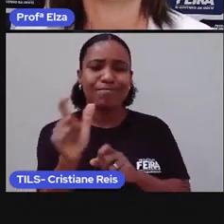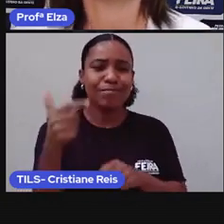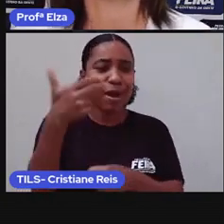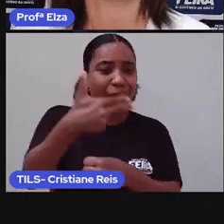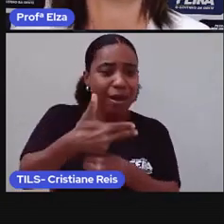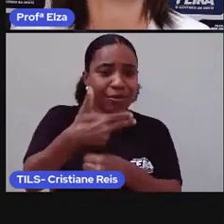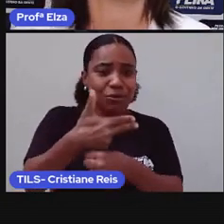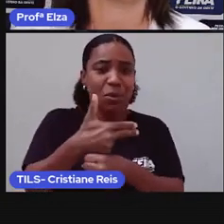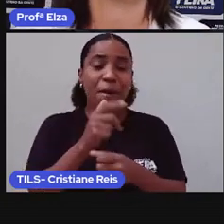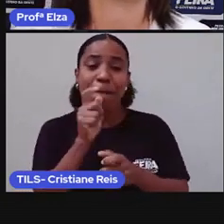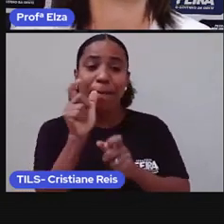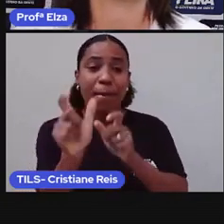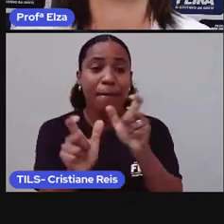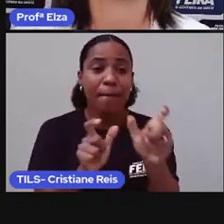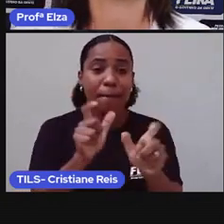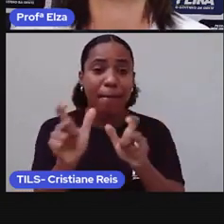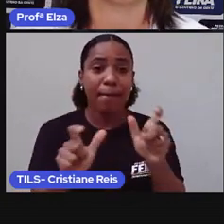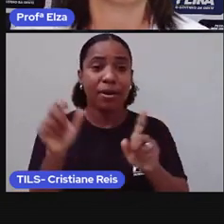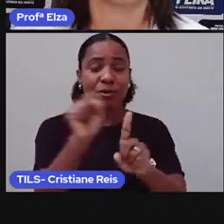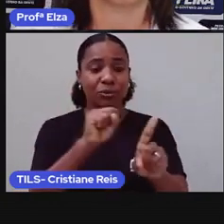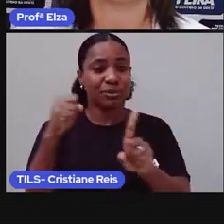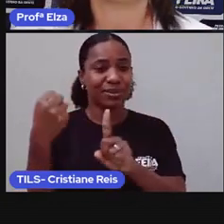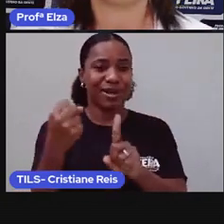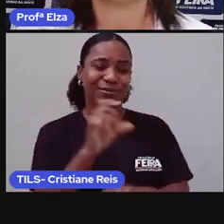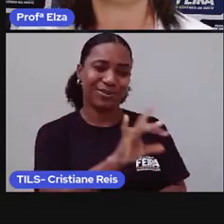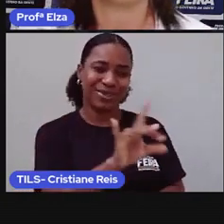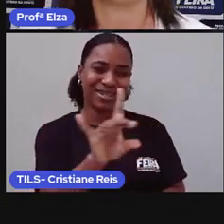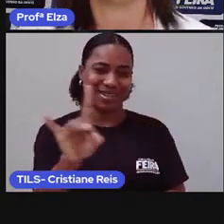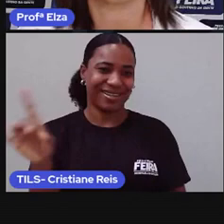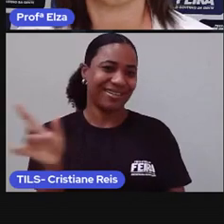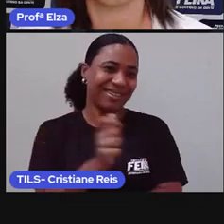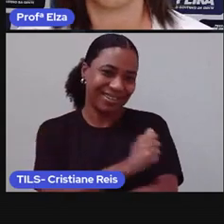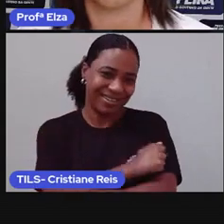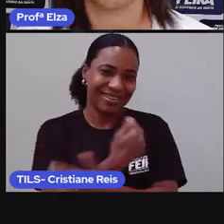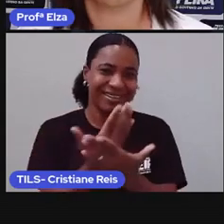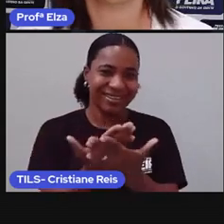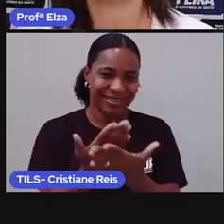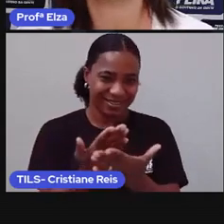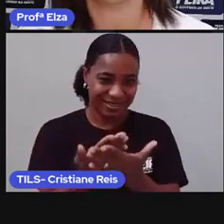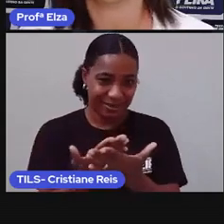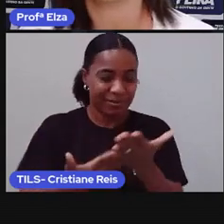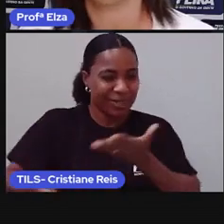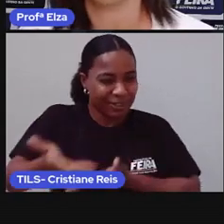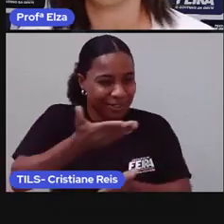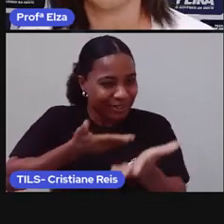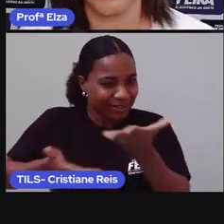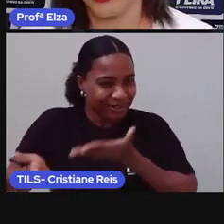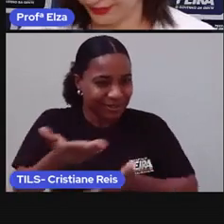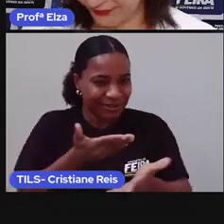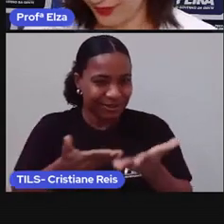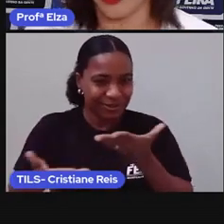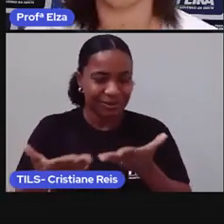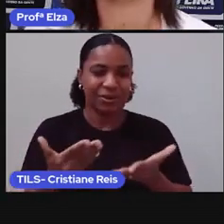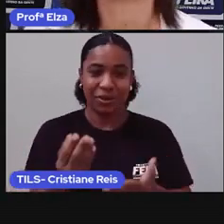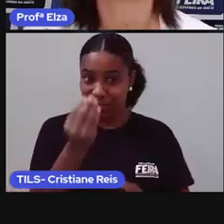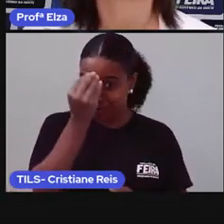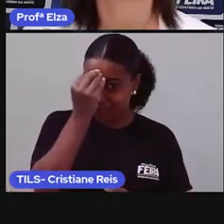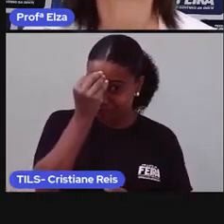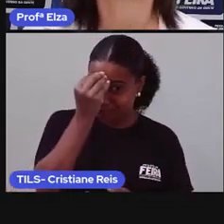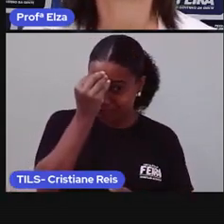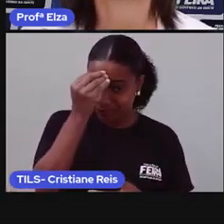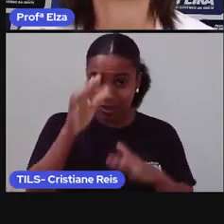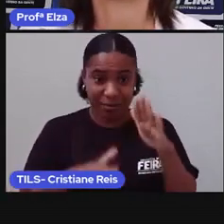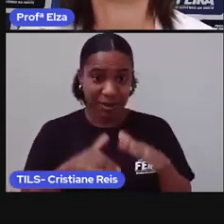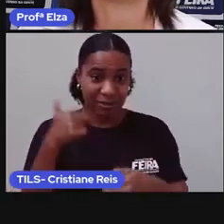relativo ao contexto social do estudante para interação em classe, conforme a complexidade dos vocábulos.